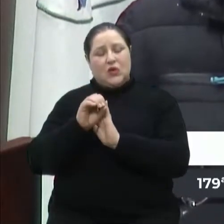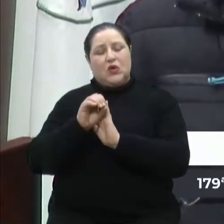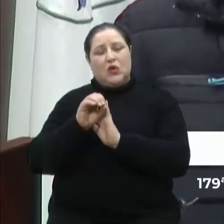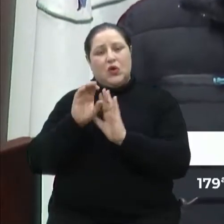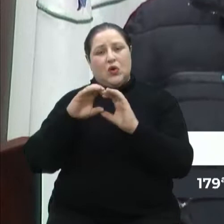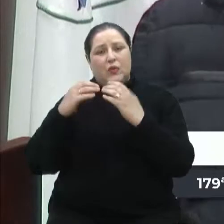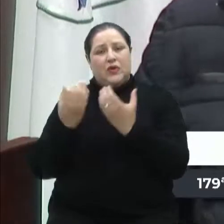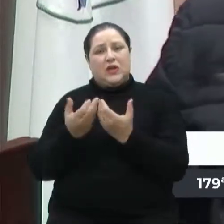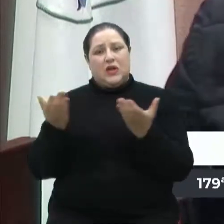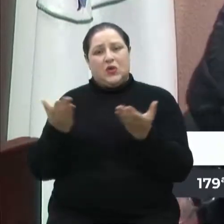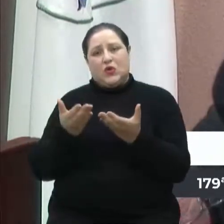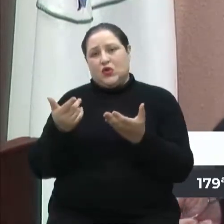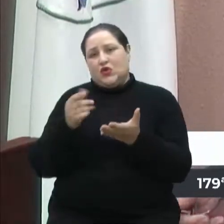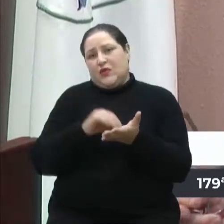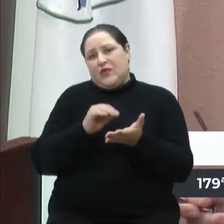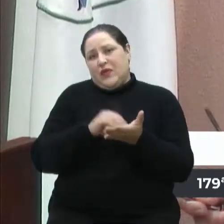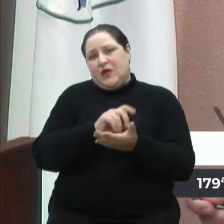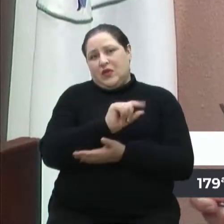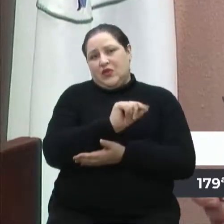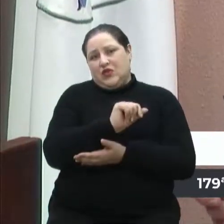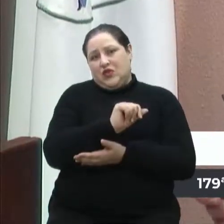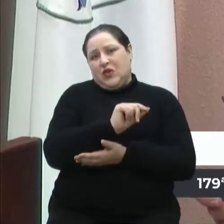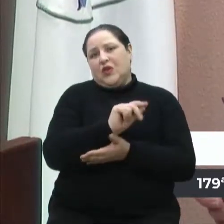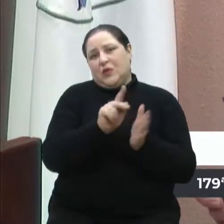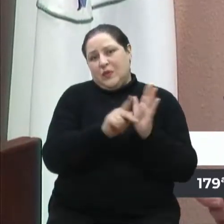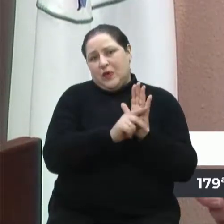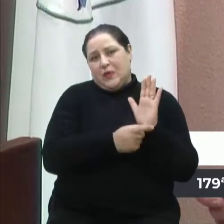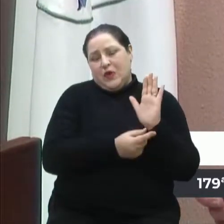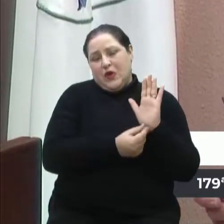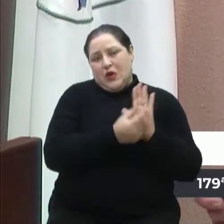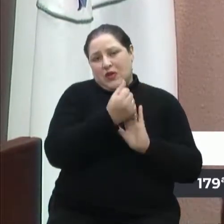infelizmente, não temos recurso no orçamento comunitário. Pois bem,